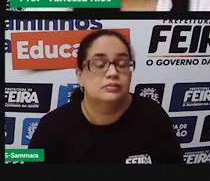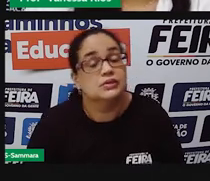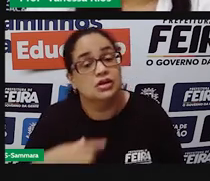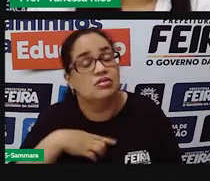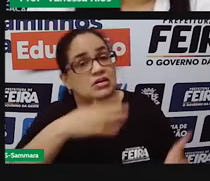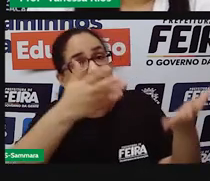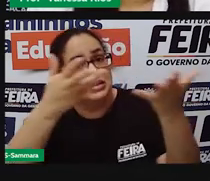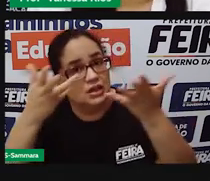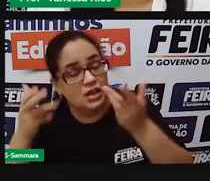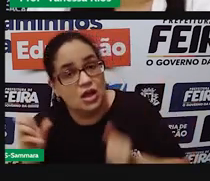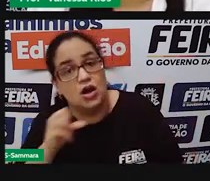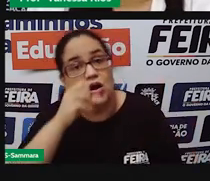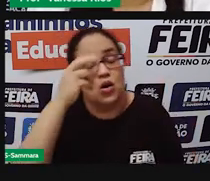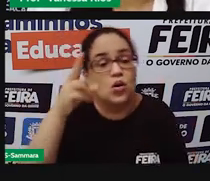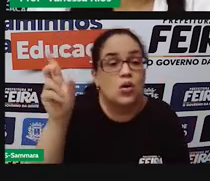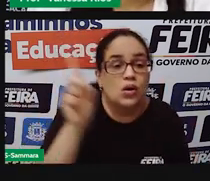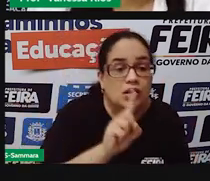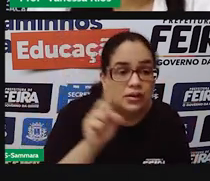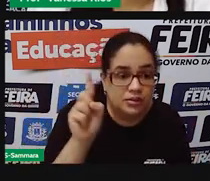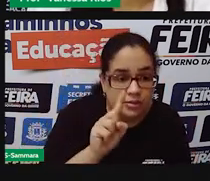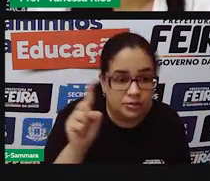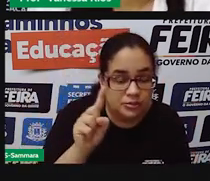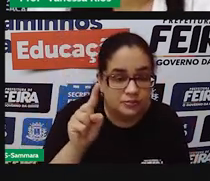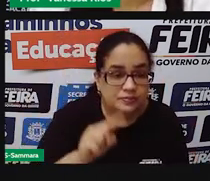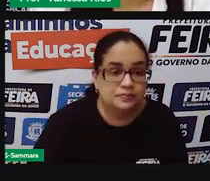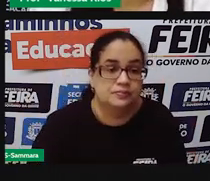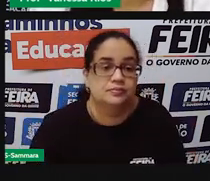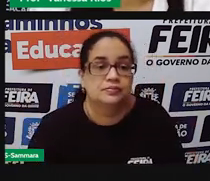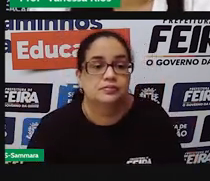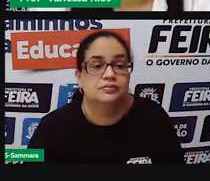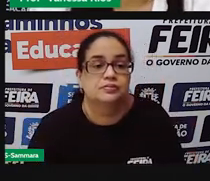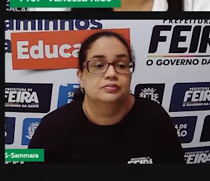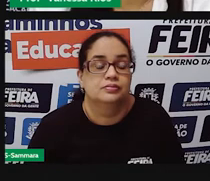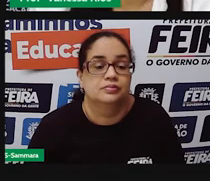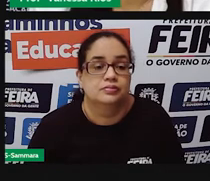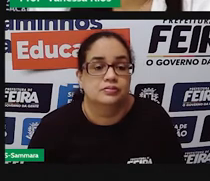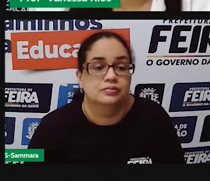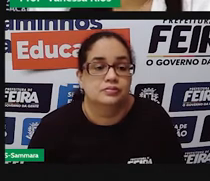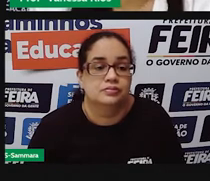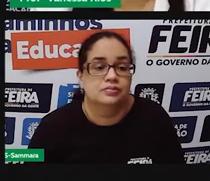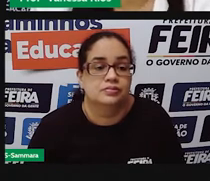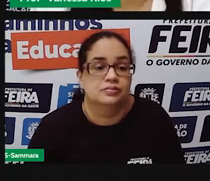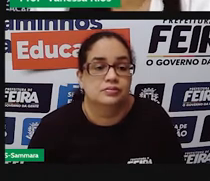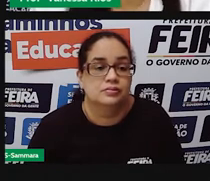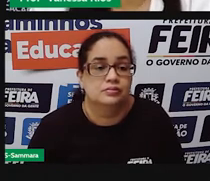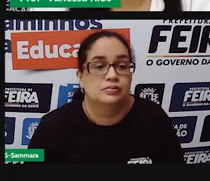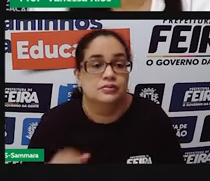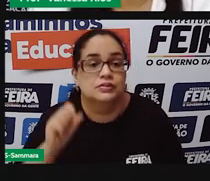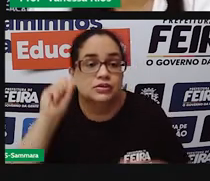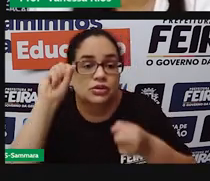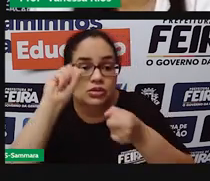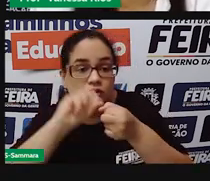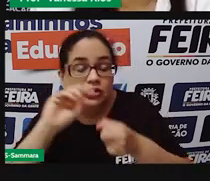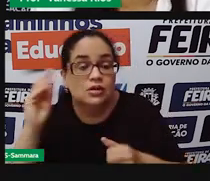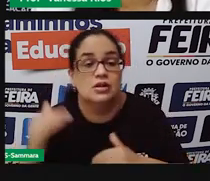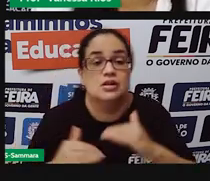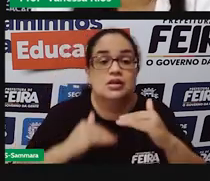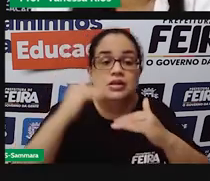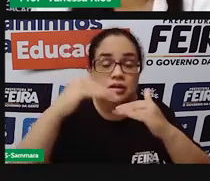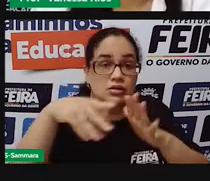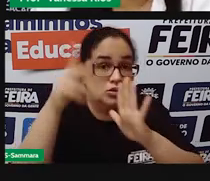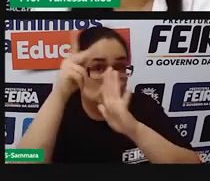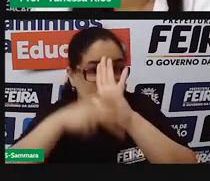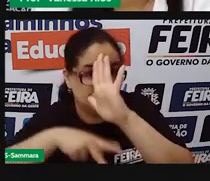concordar ou não com os projetos de leis que os variadores eles fazem, eles produzem e vai fazer a execução desses